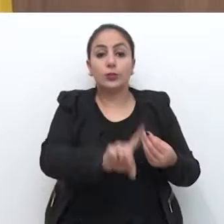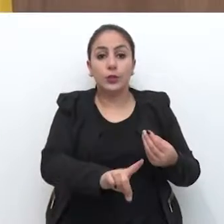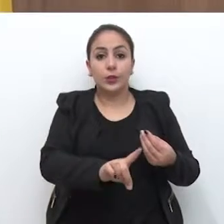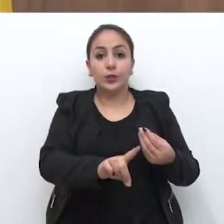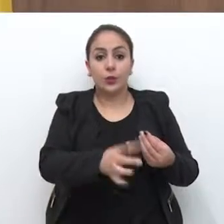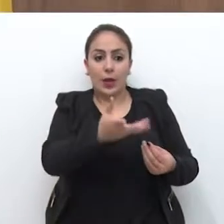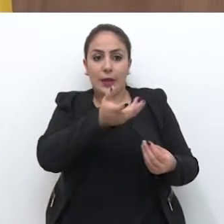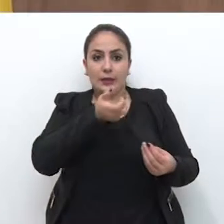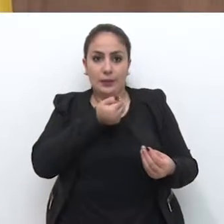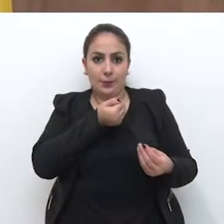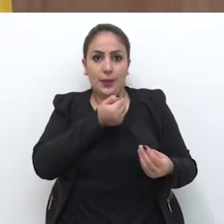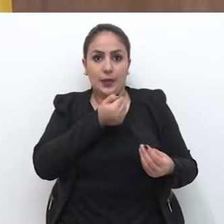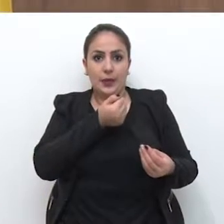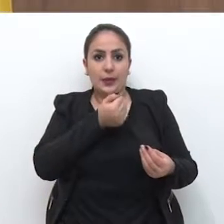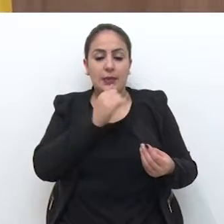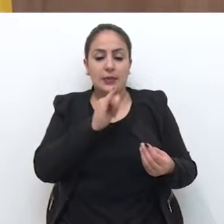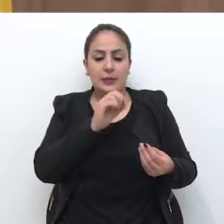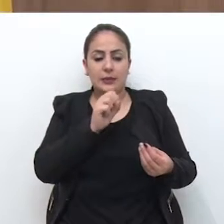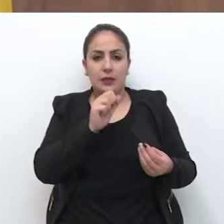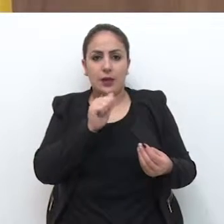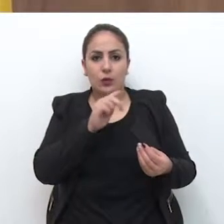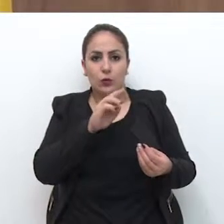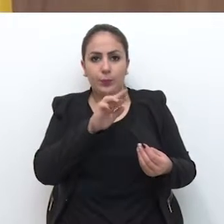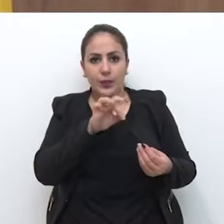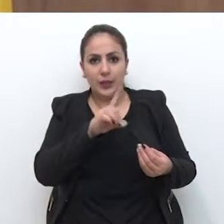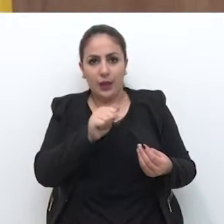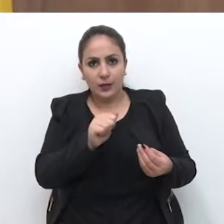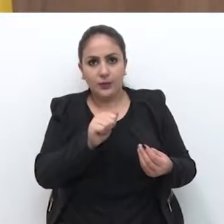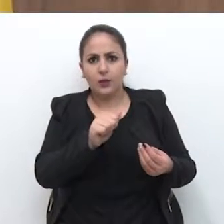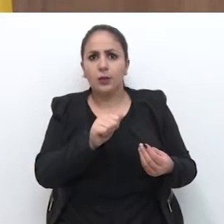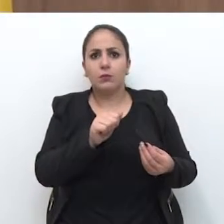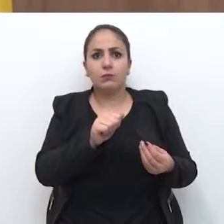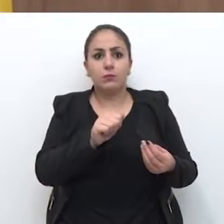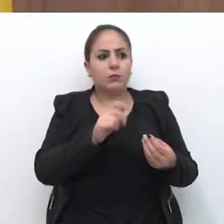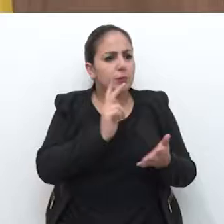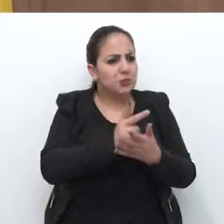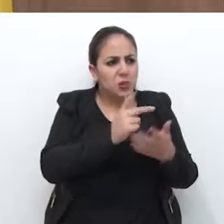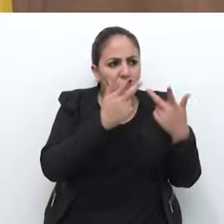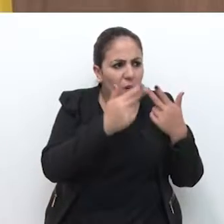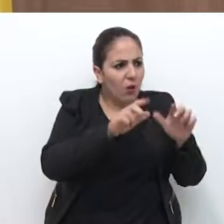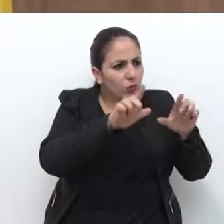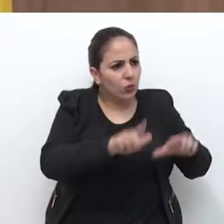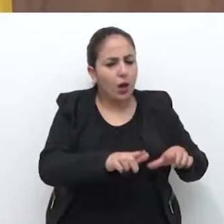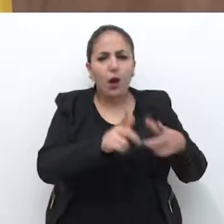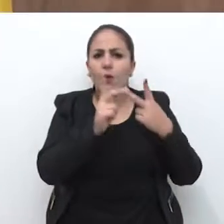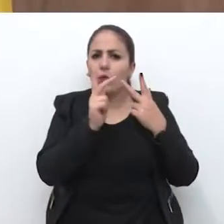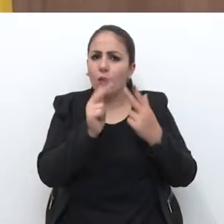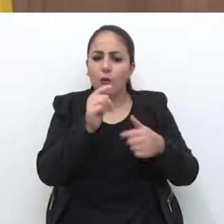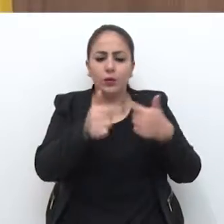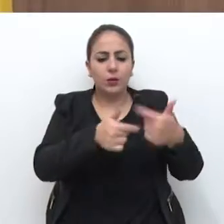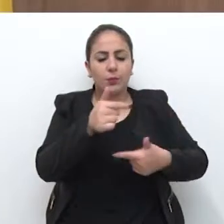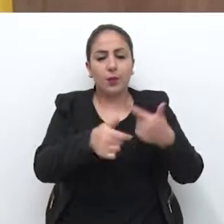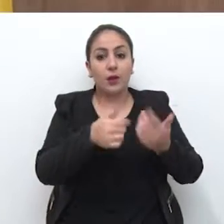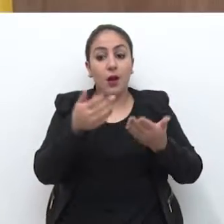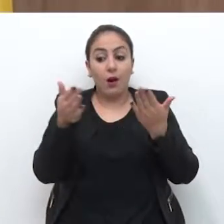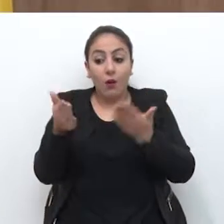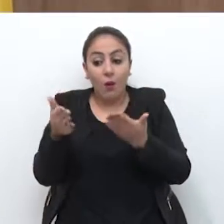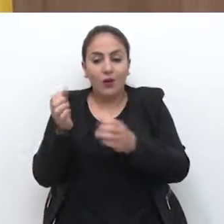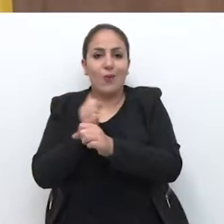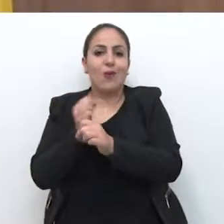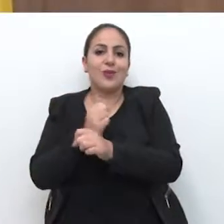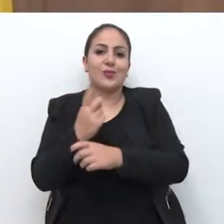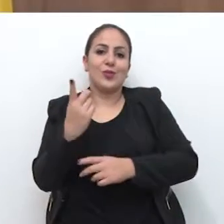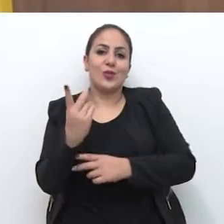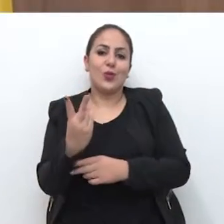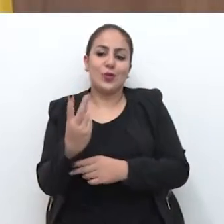permanecem visitando os mesmos locais, permanecem nos mesmos locais, com as mesmas atribuições. Esta mesma empresa vem agora